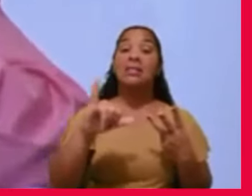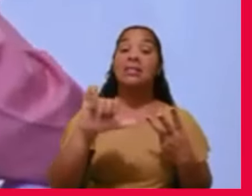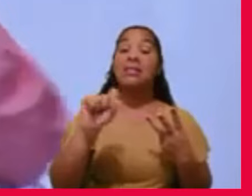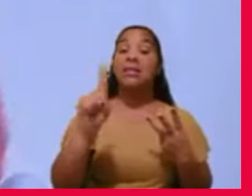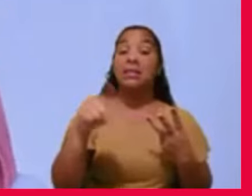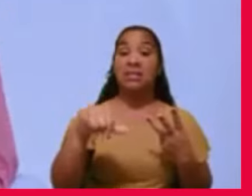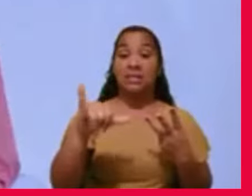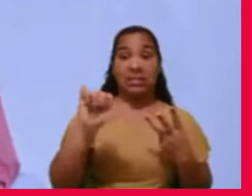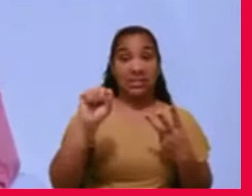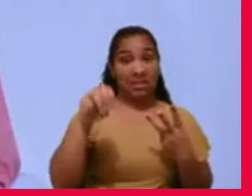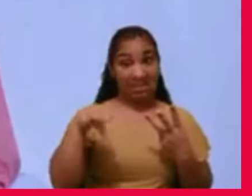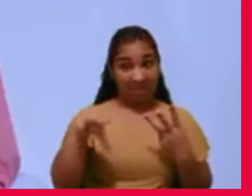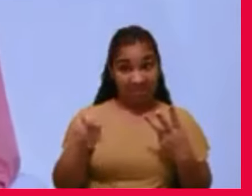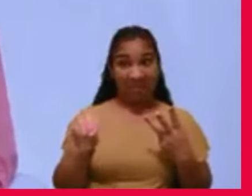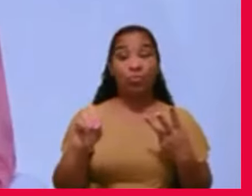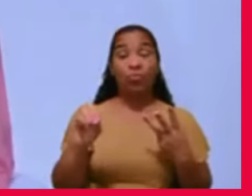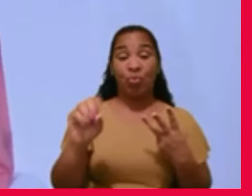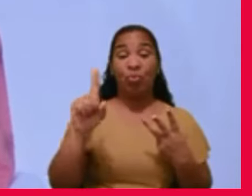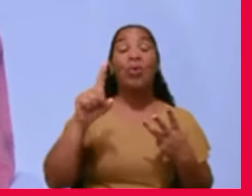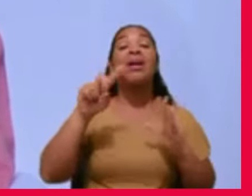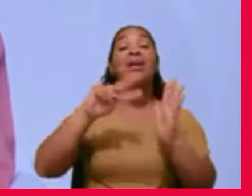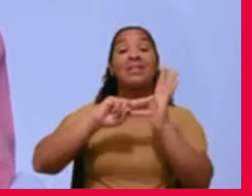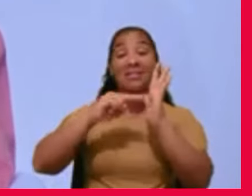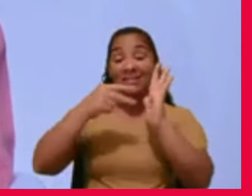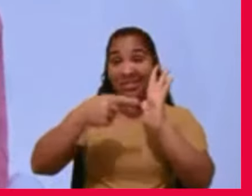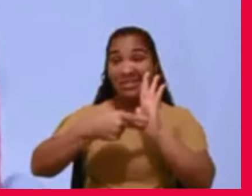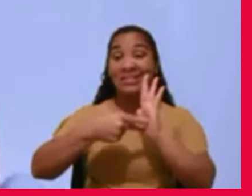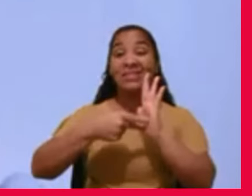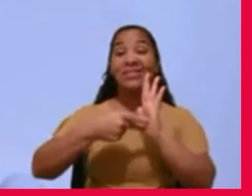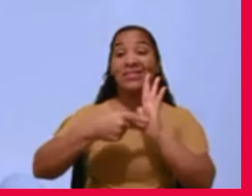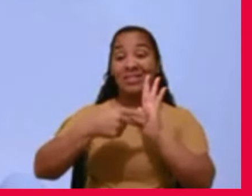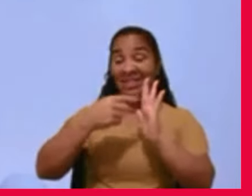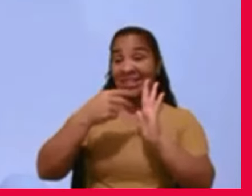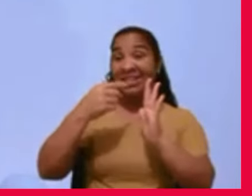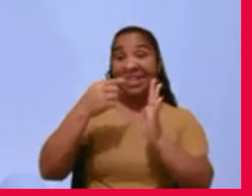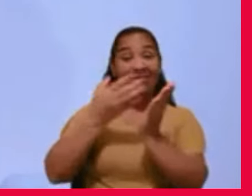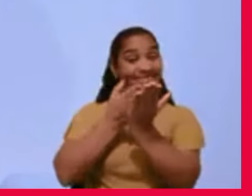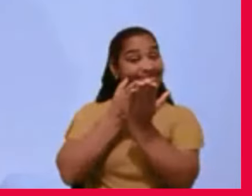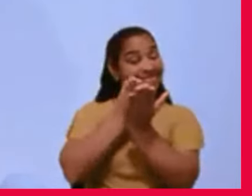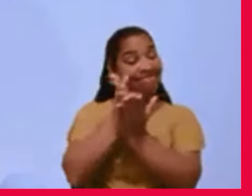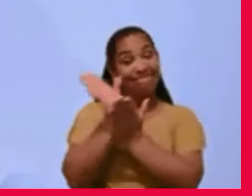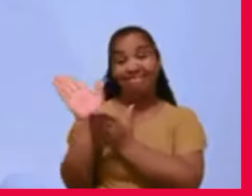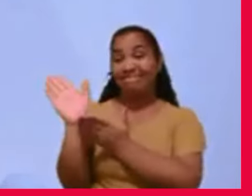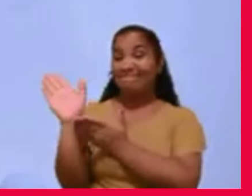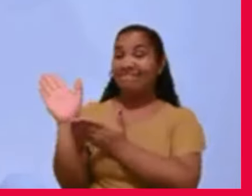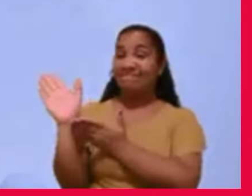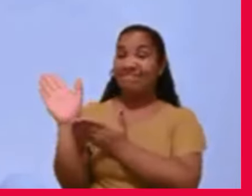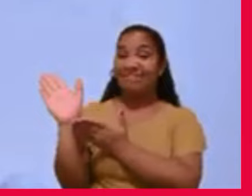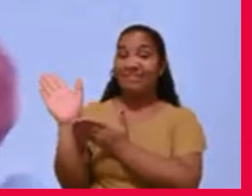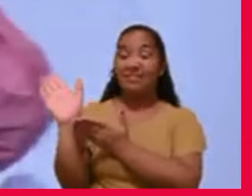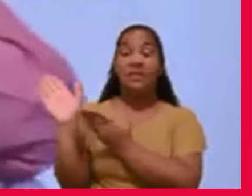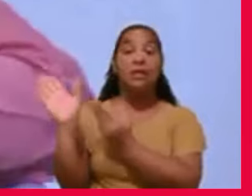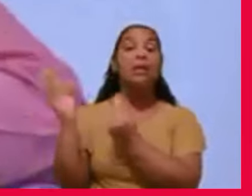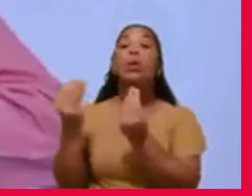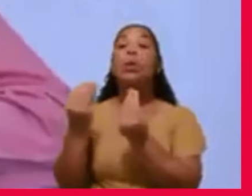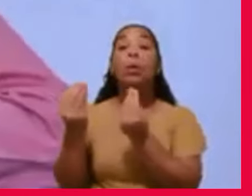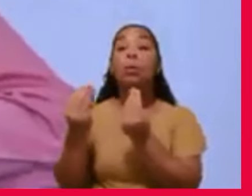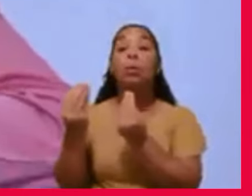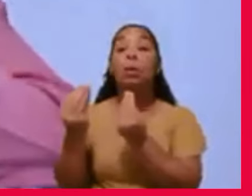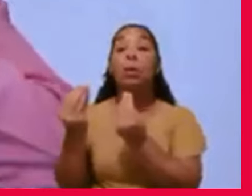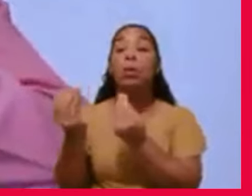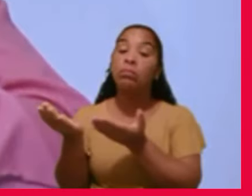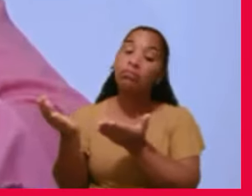são desvios da rota. E a gente fica bom se procurar seguir